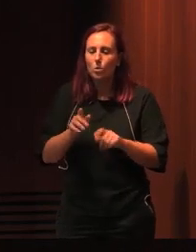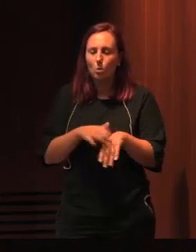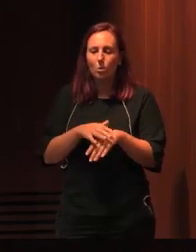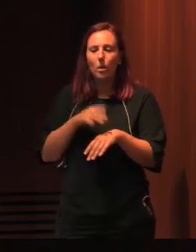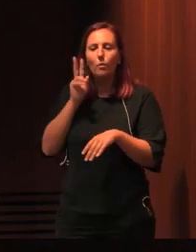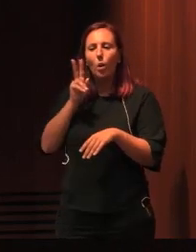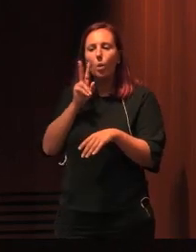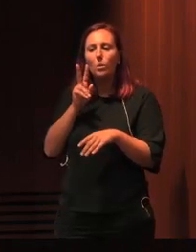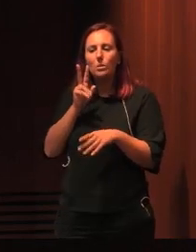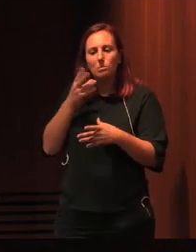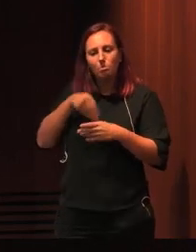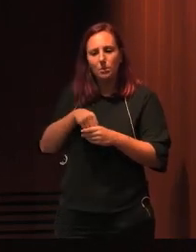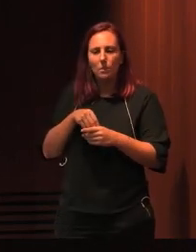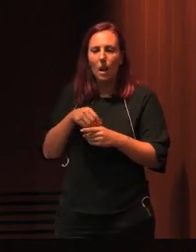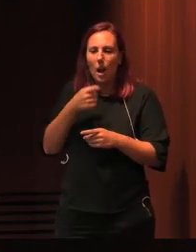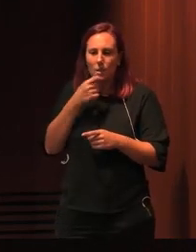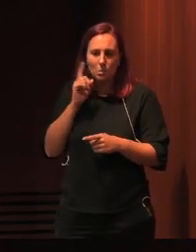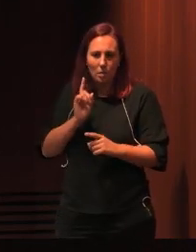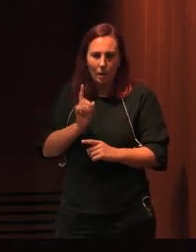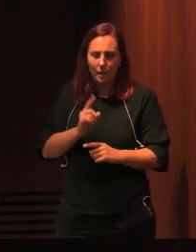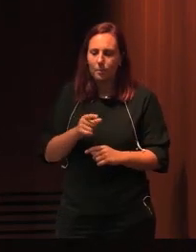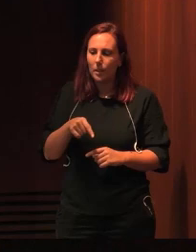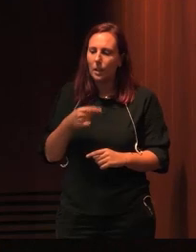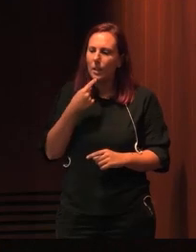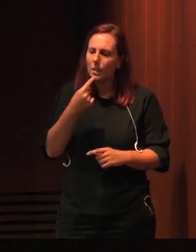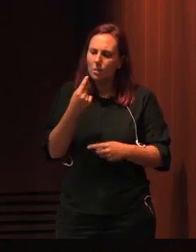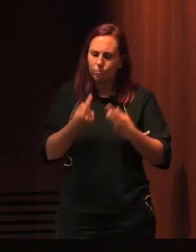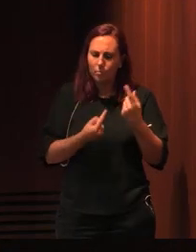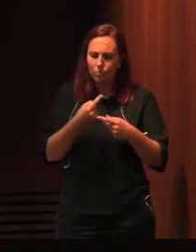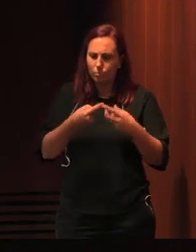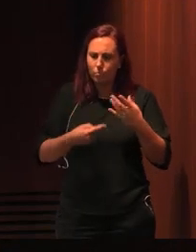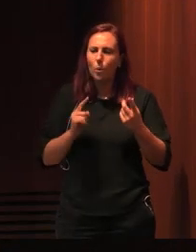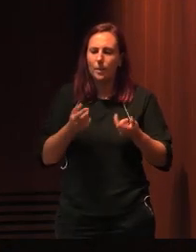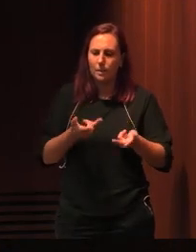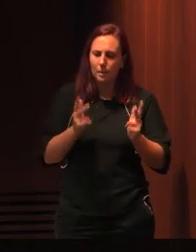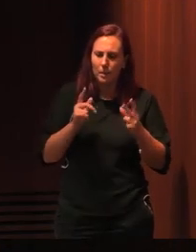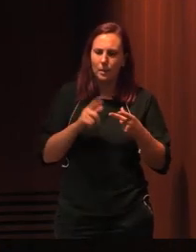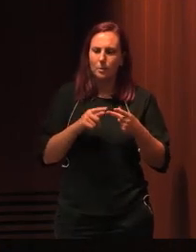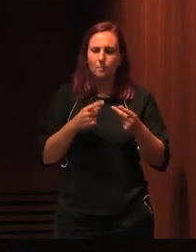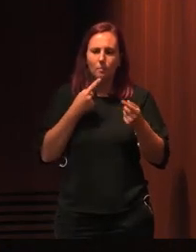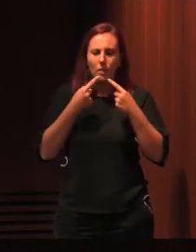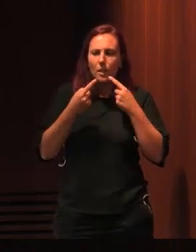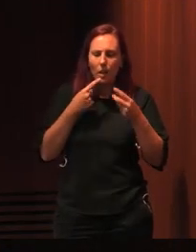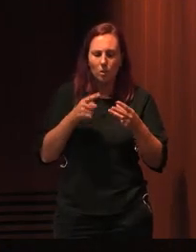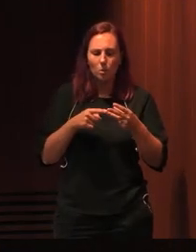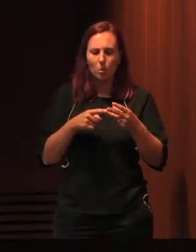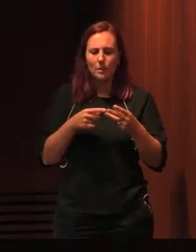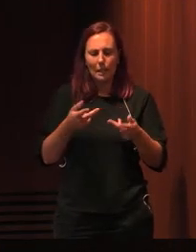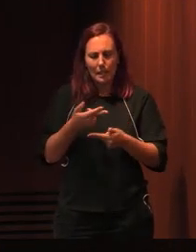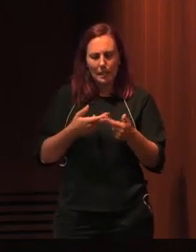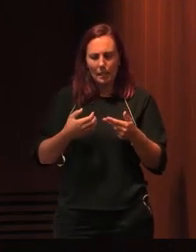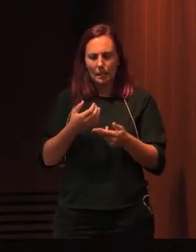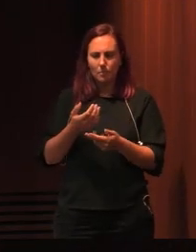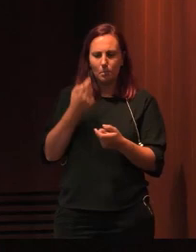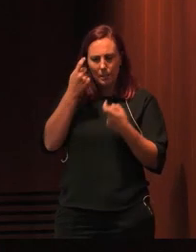que consideramos fundamentais. Posso aqui enunciar alguns, o da liberdade, o do diálogo, o do sentido crítico, da